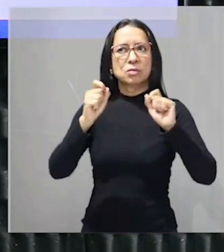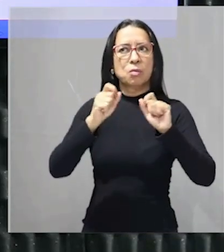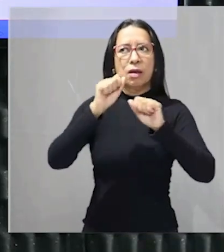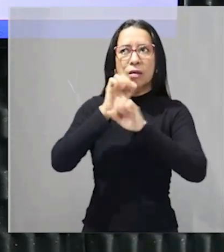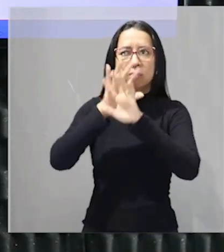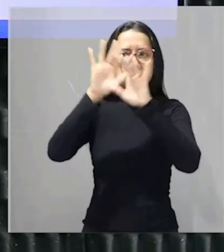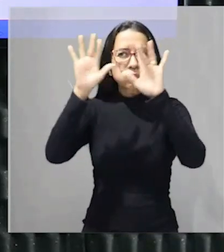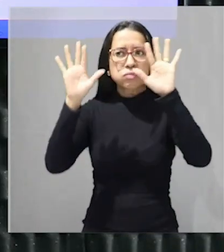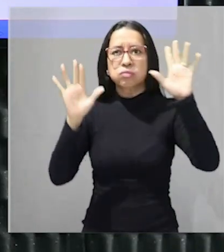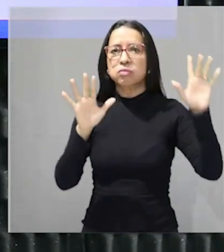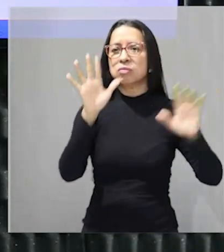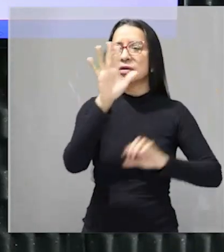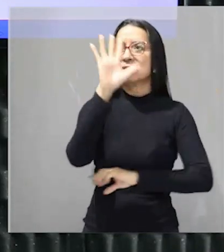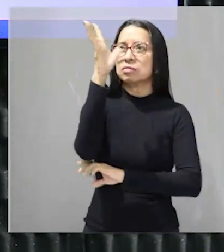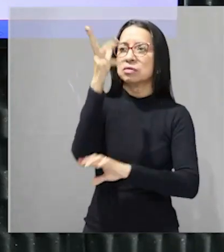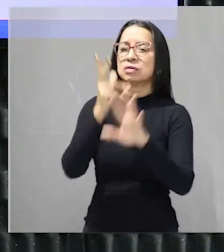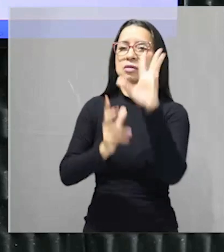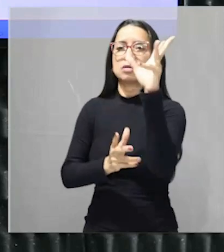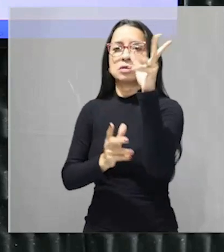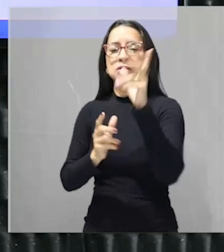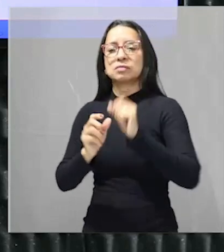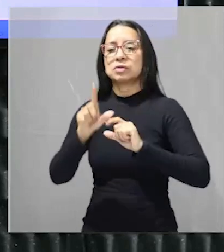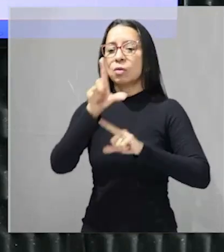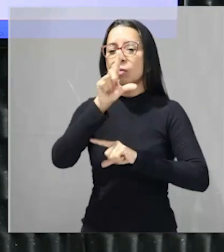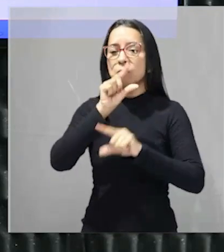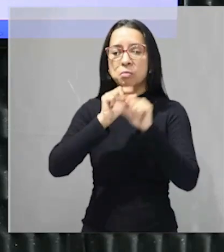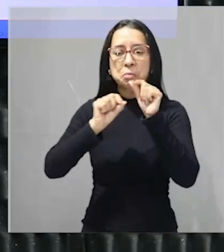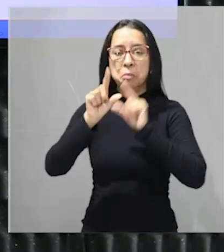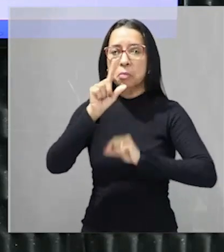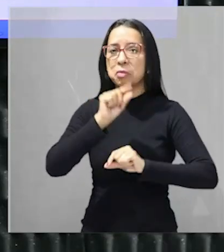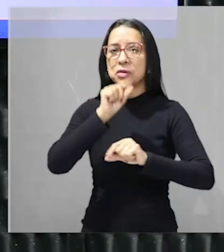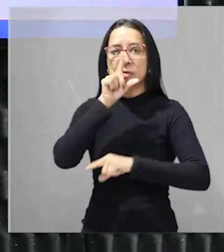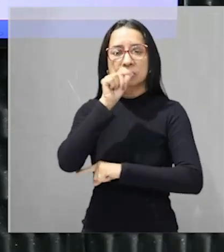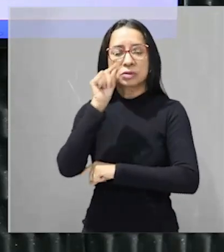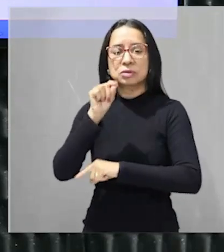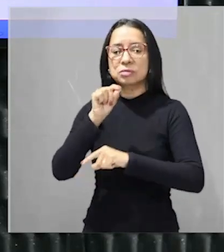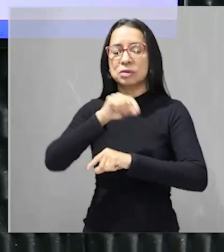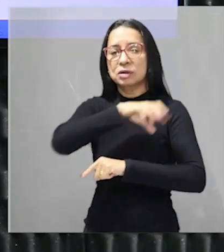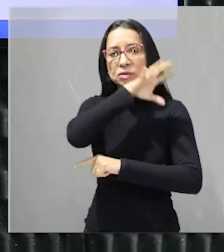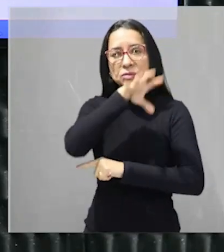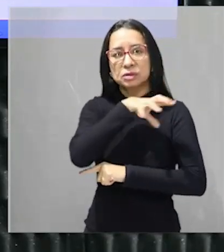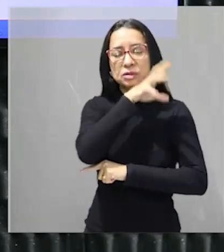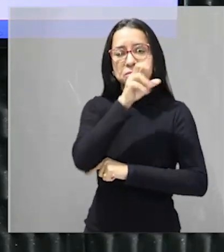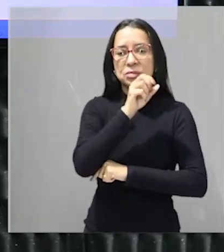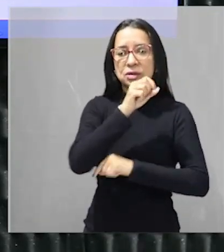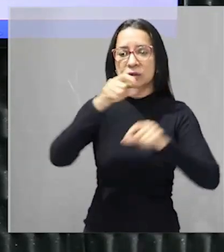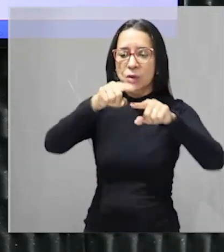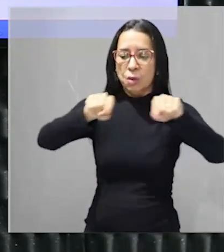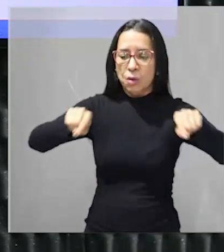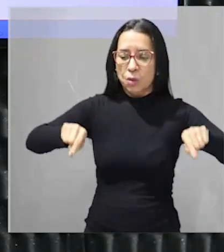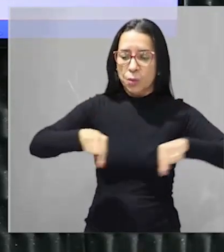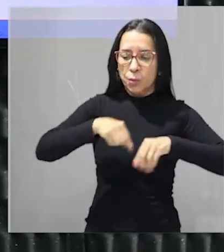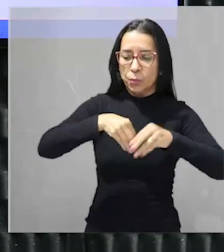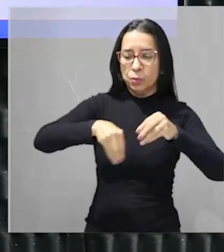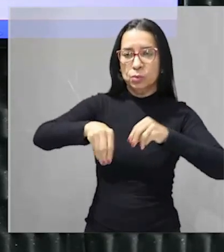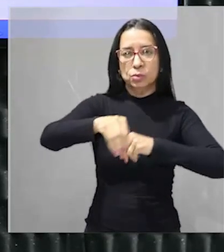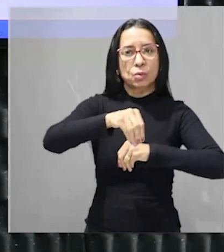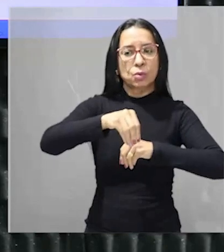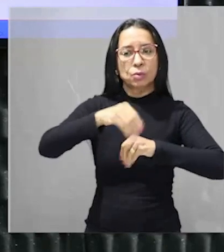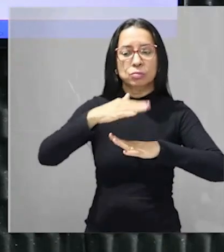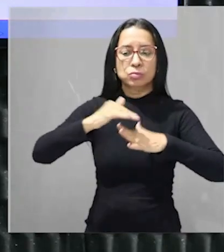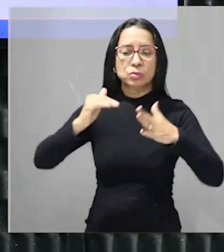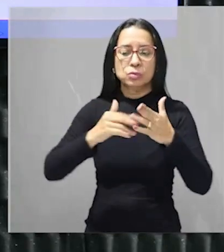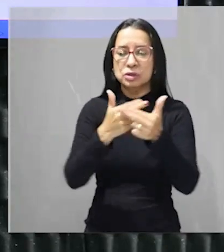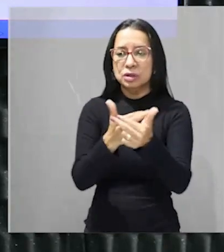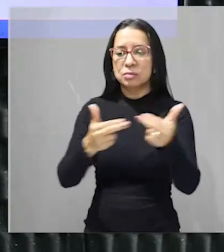vegetação tá certo? a fauna ou seja os animais o solo todos esses elementos vão se relacionar e